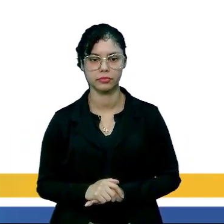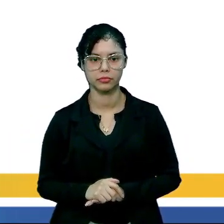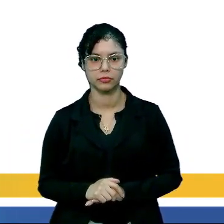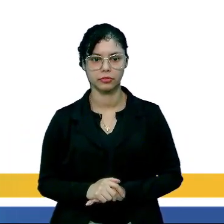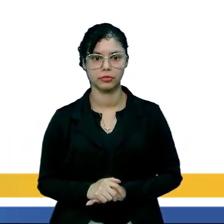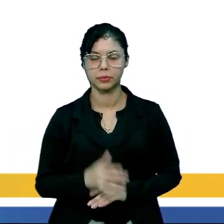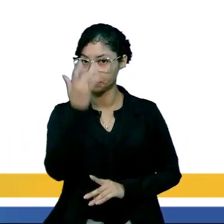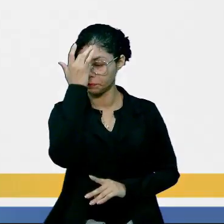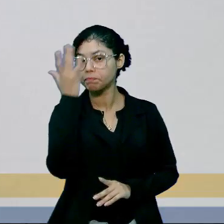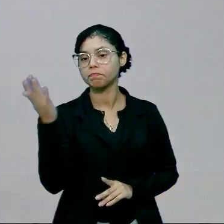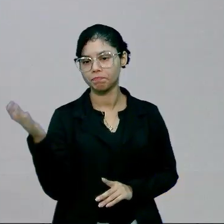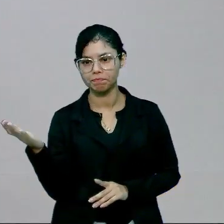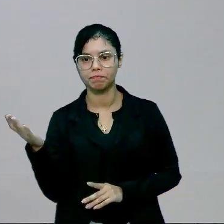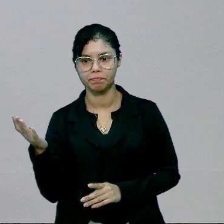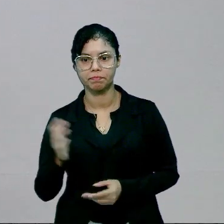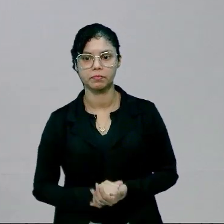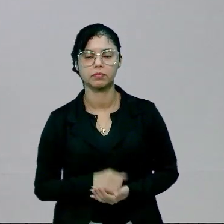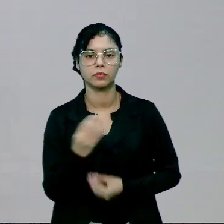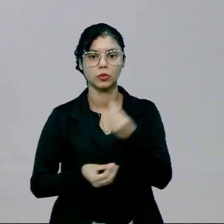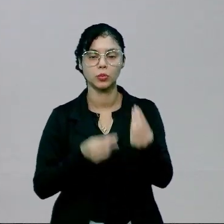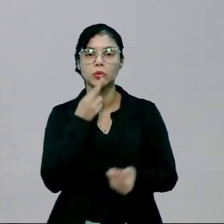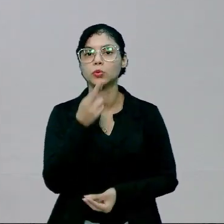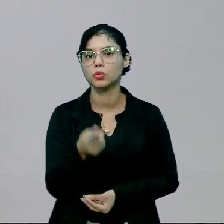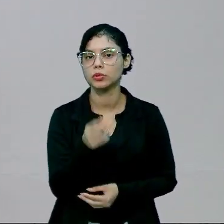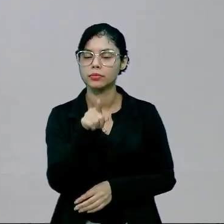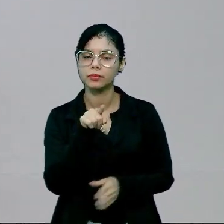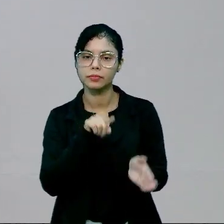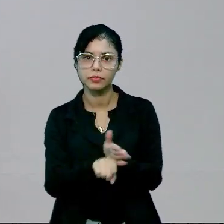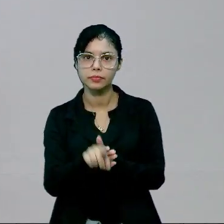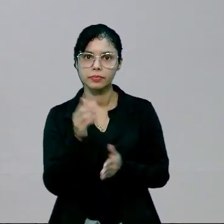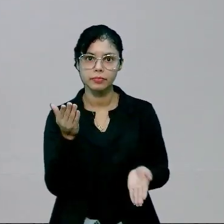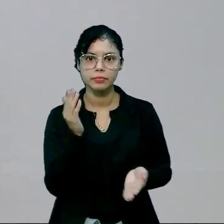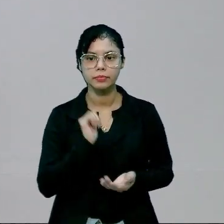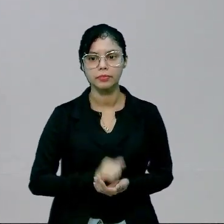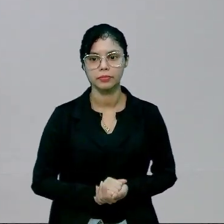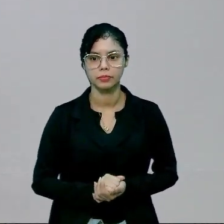E aí é fácil. Como eu responderia uma questão dessa?